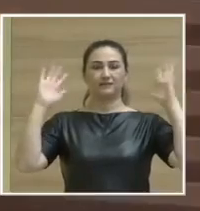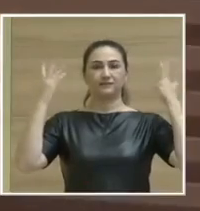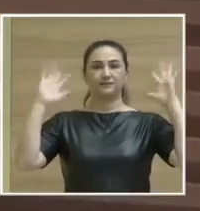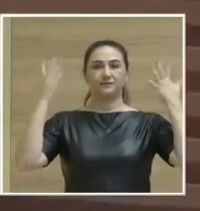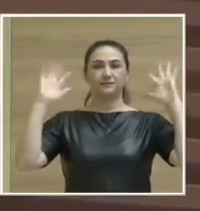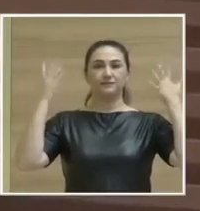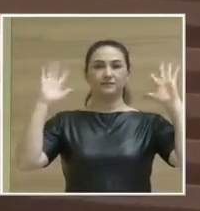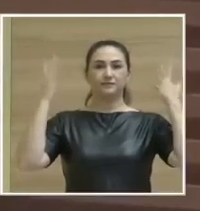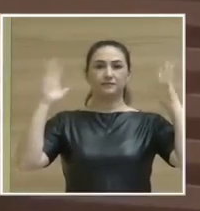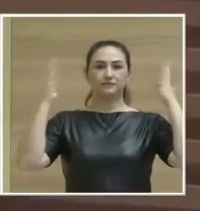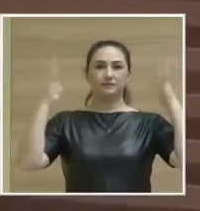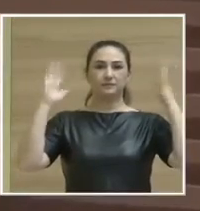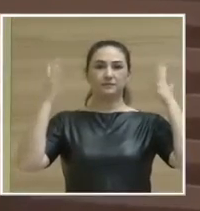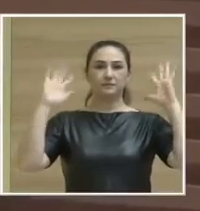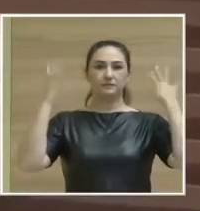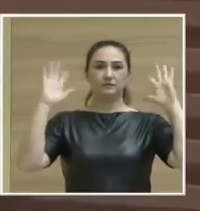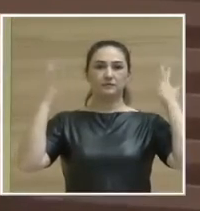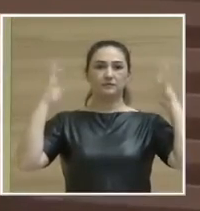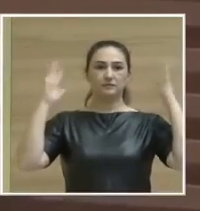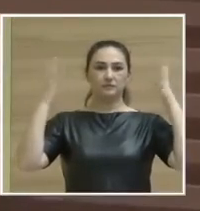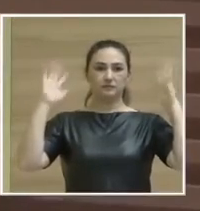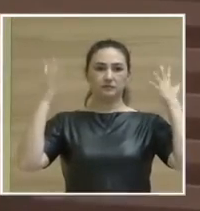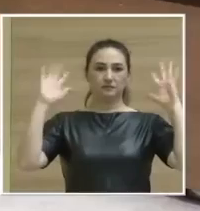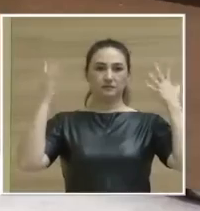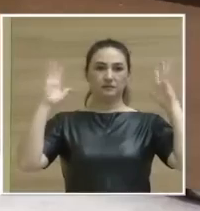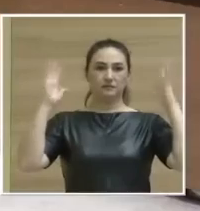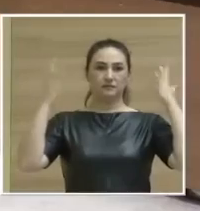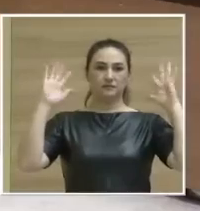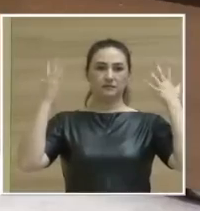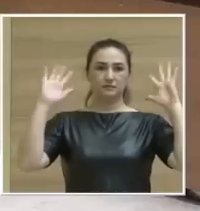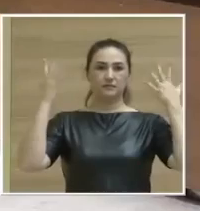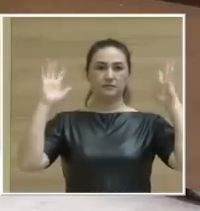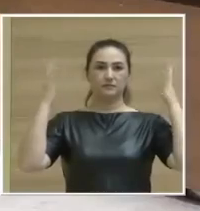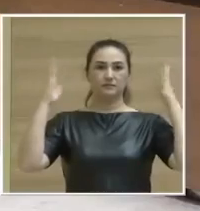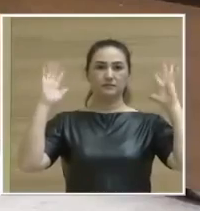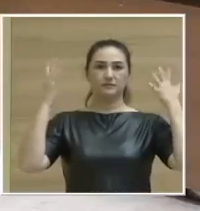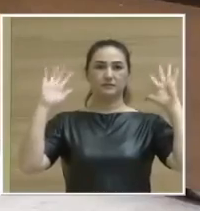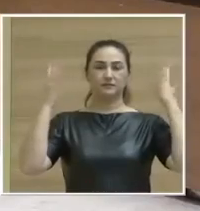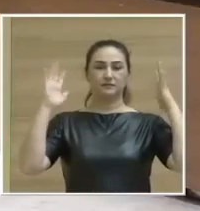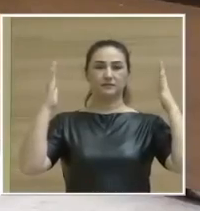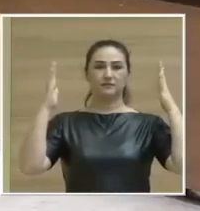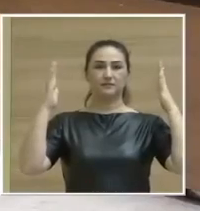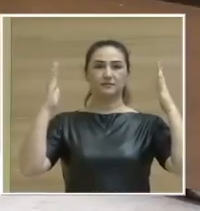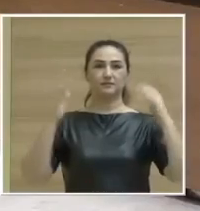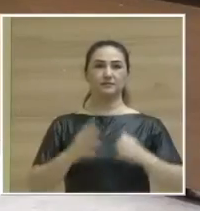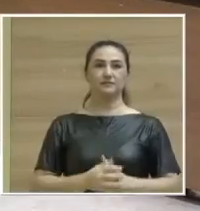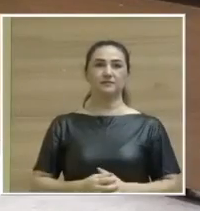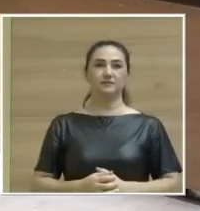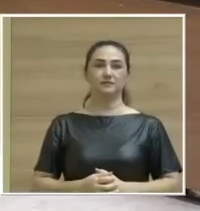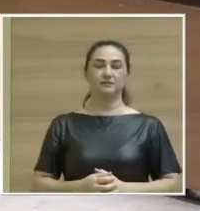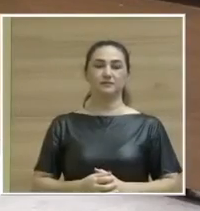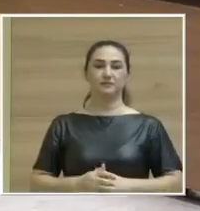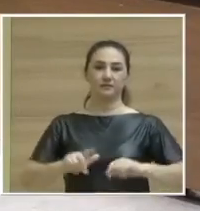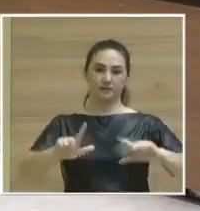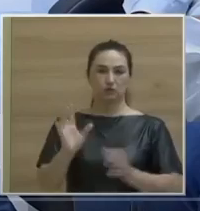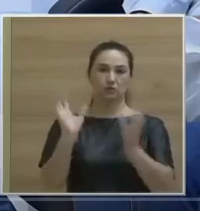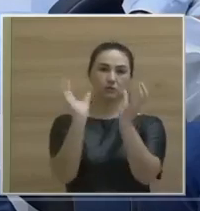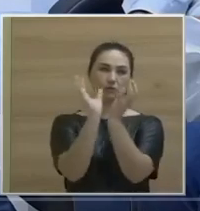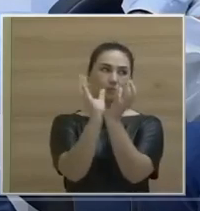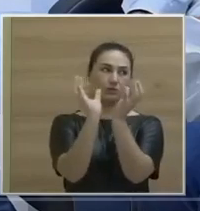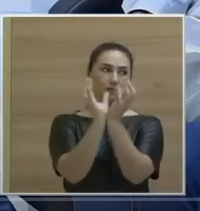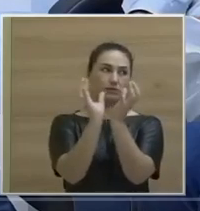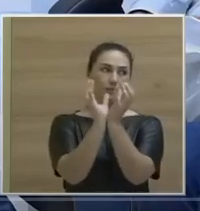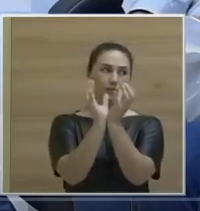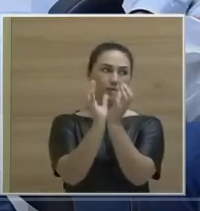especiais e seus públicos. Também recebeu homenagens de amigos, mas o que mais emocionou foi a fala de